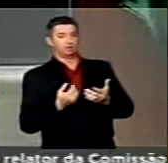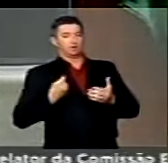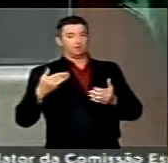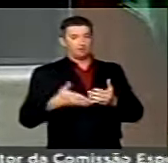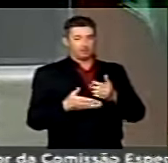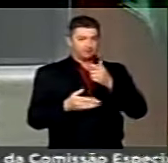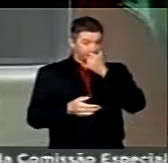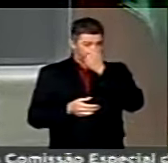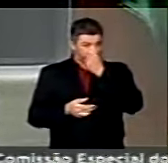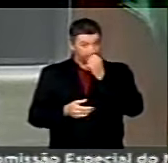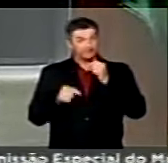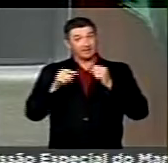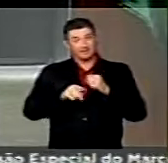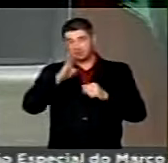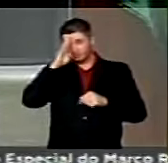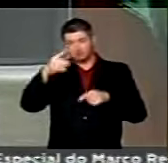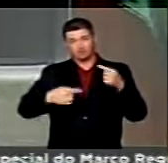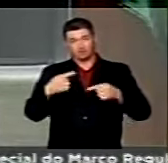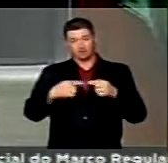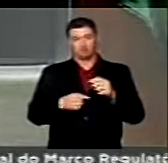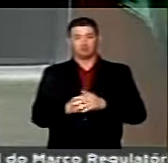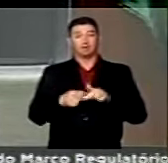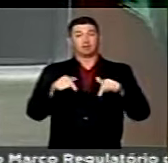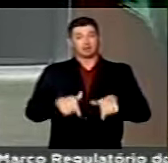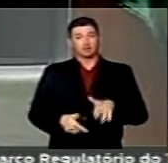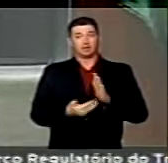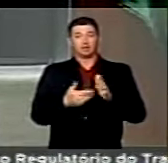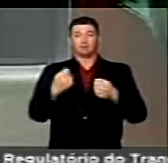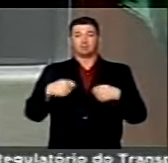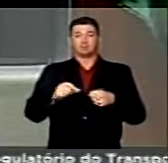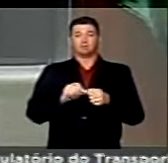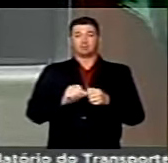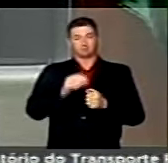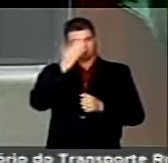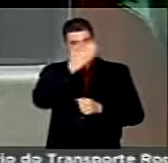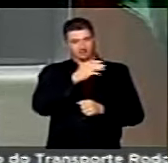participar dela. Esse é que é o grande debate que essa casa deve fazer. Obrigado, senhor presidente.